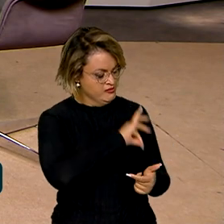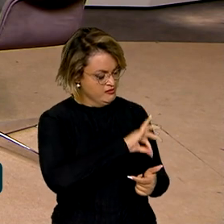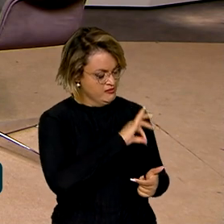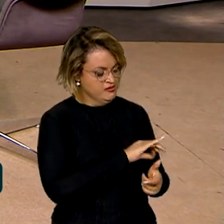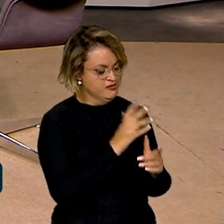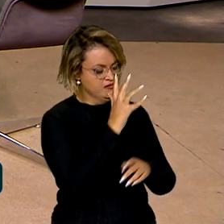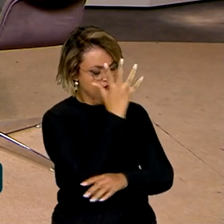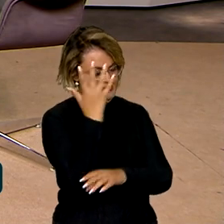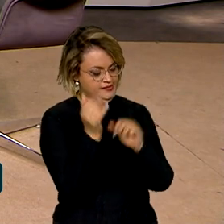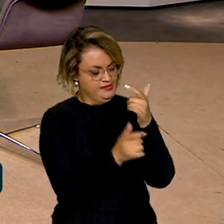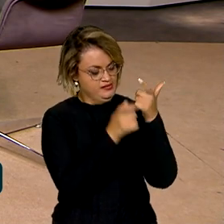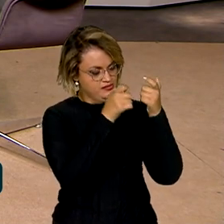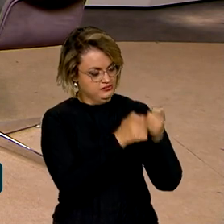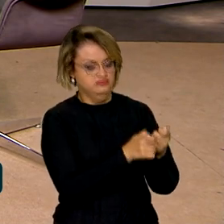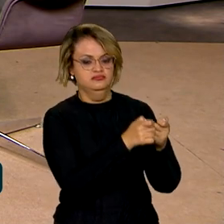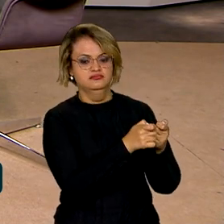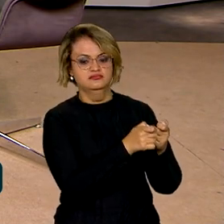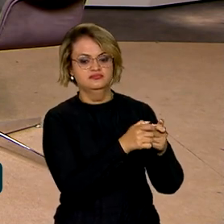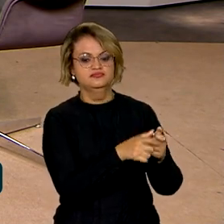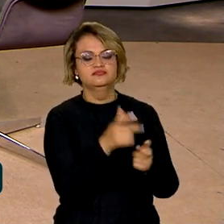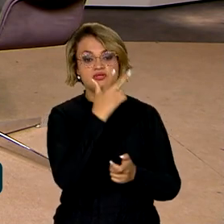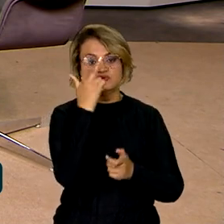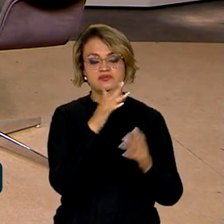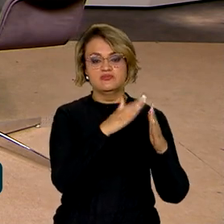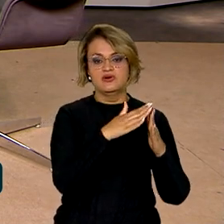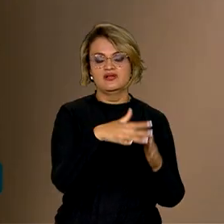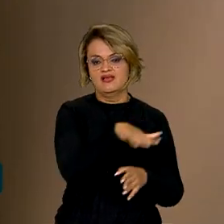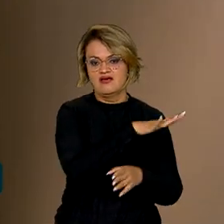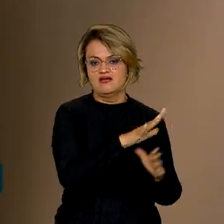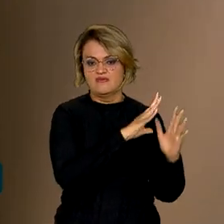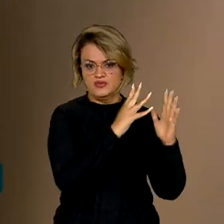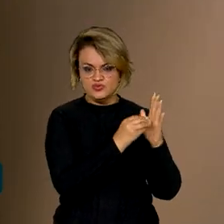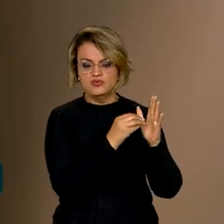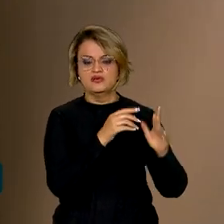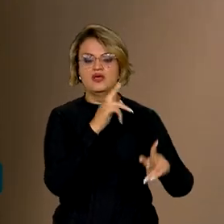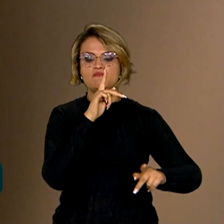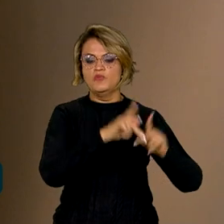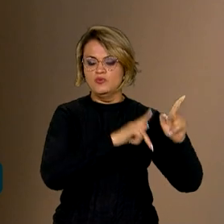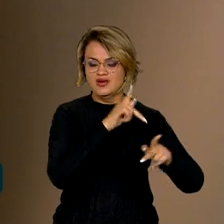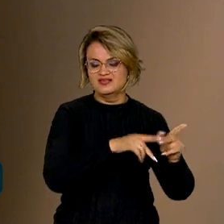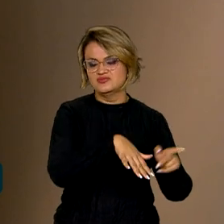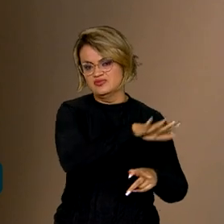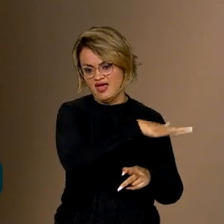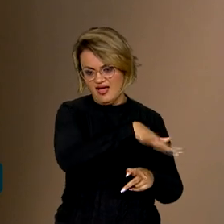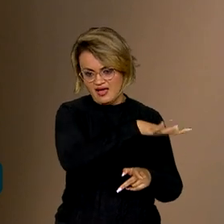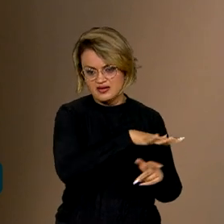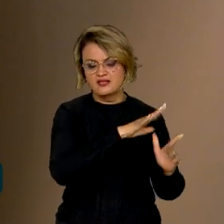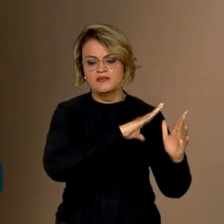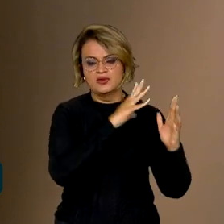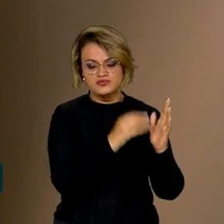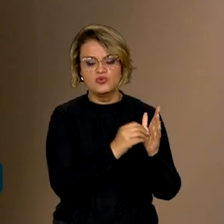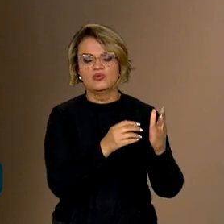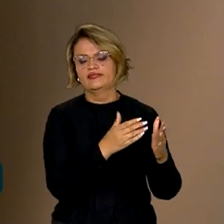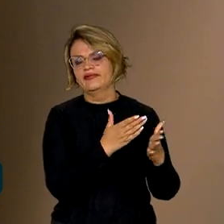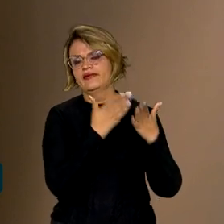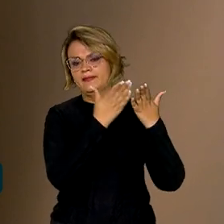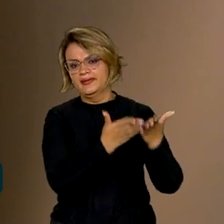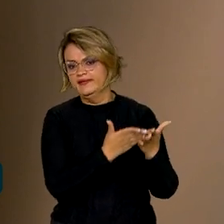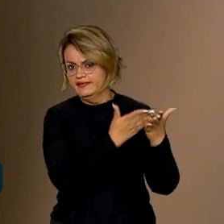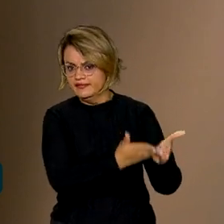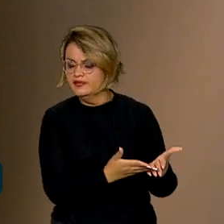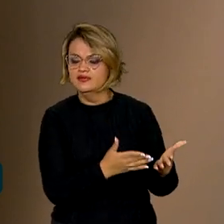em pé. Portanto, os moradores da floresta, povos da floresta, ribeirinhos,